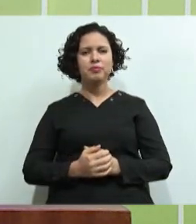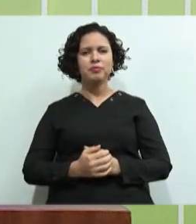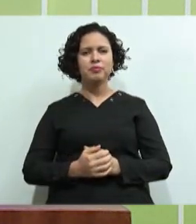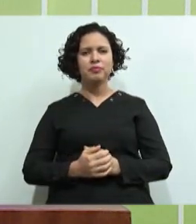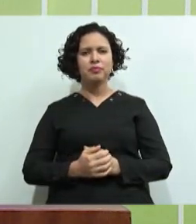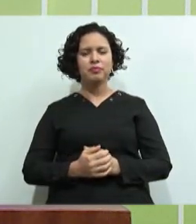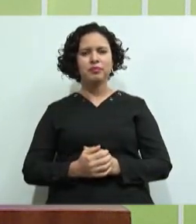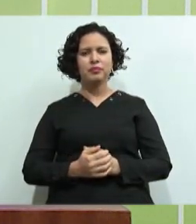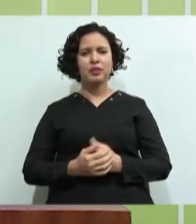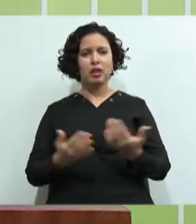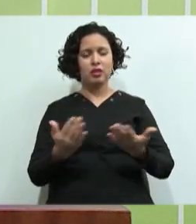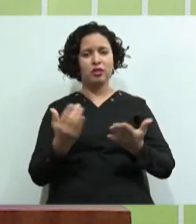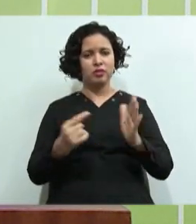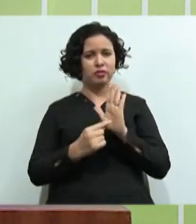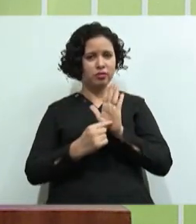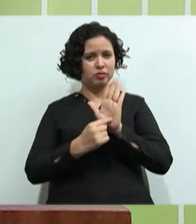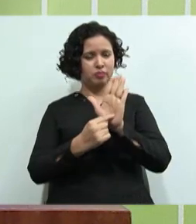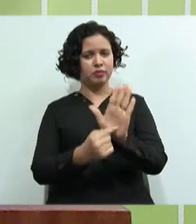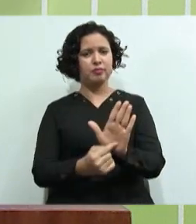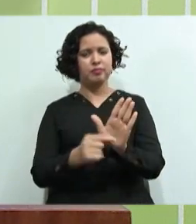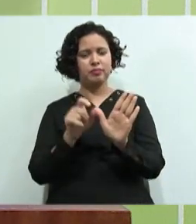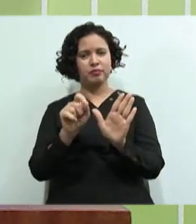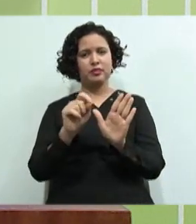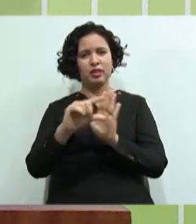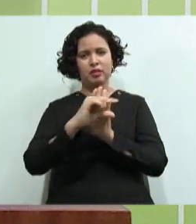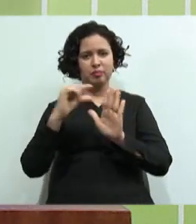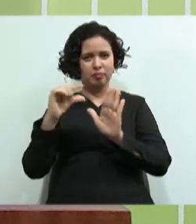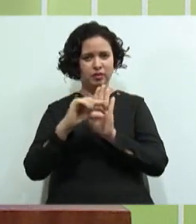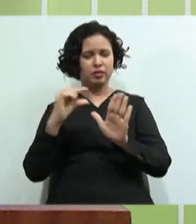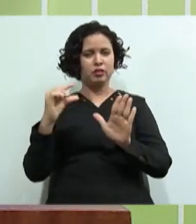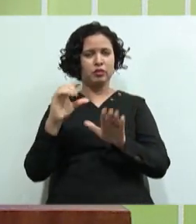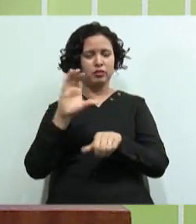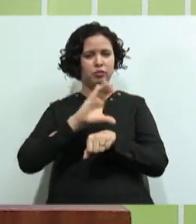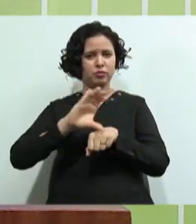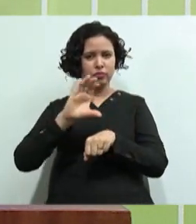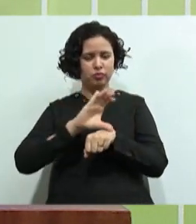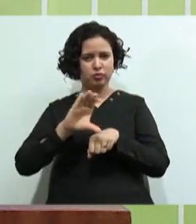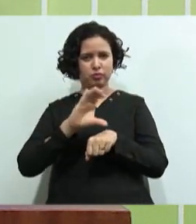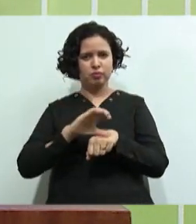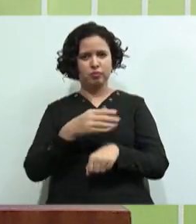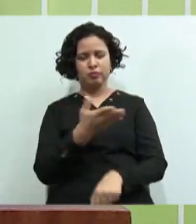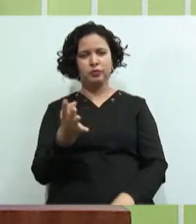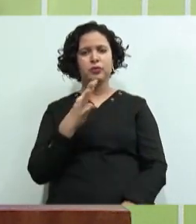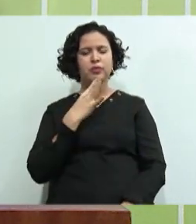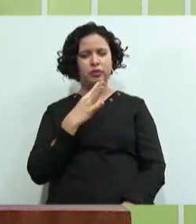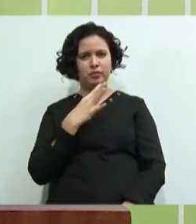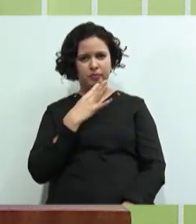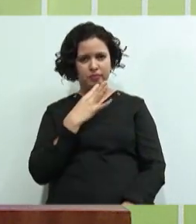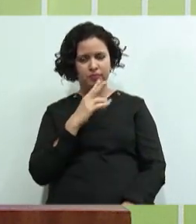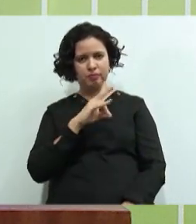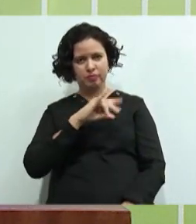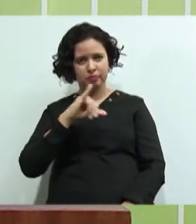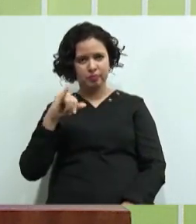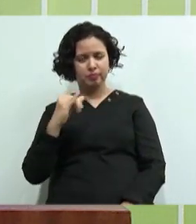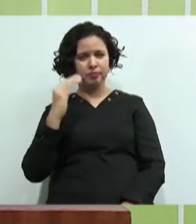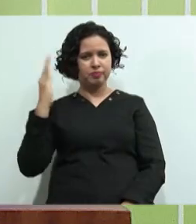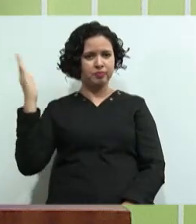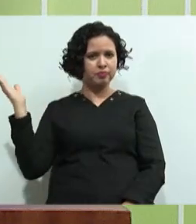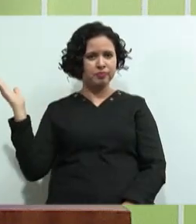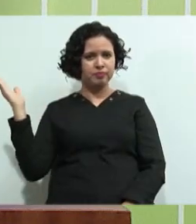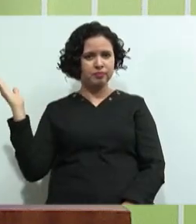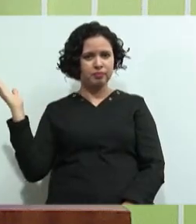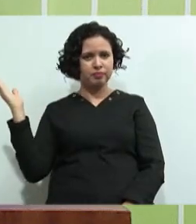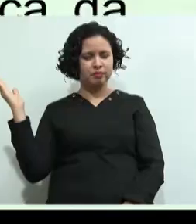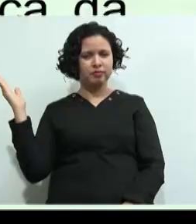Eu vou mostrar aqui pra vocês agora A emenda do nosso curso Pra vocês terem conhecimento Vai aparecer aí na tela de